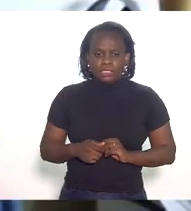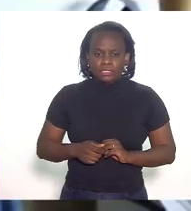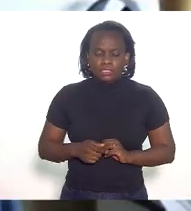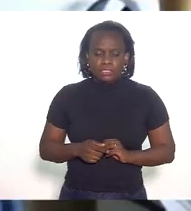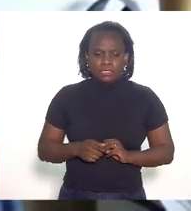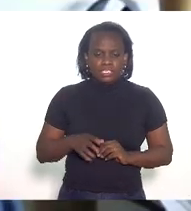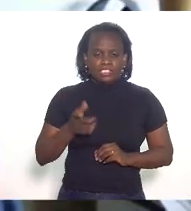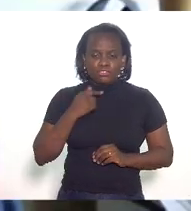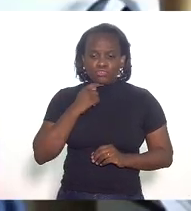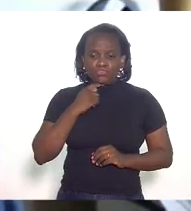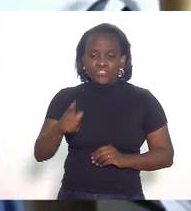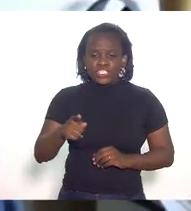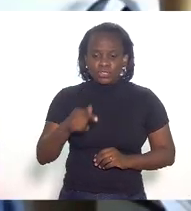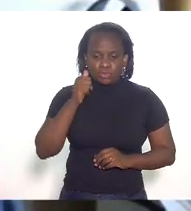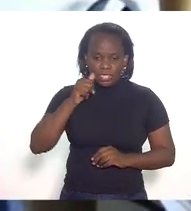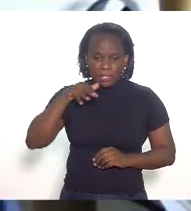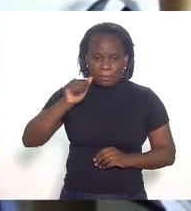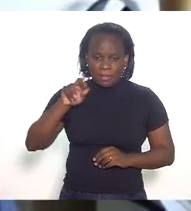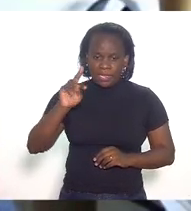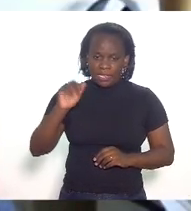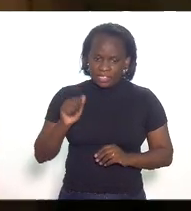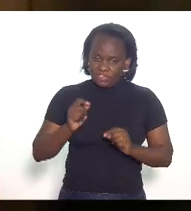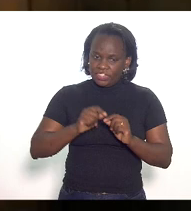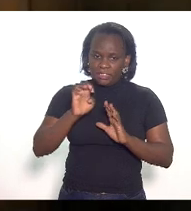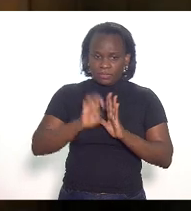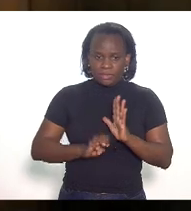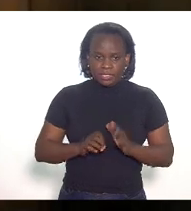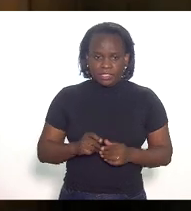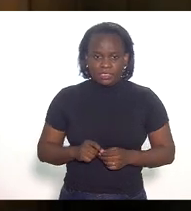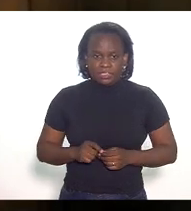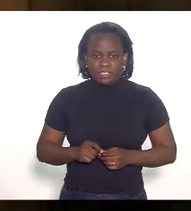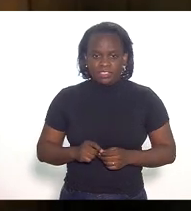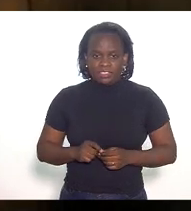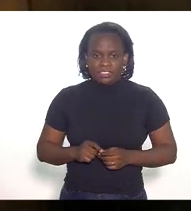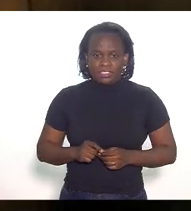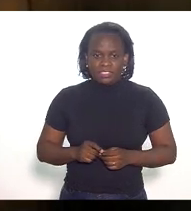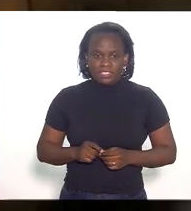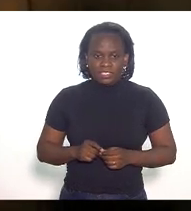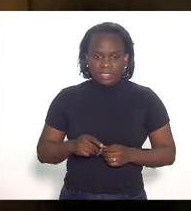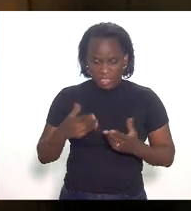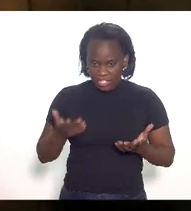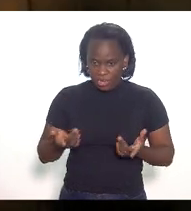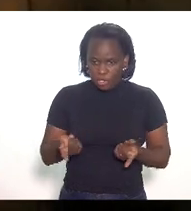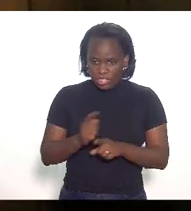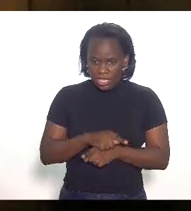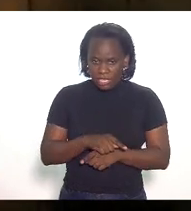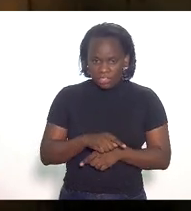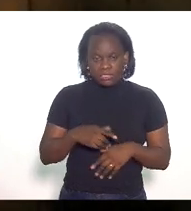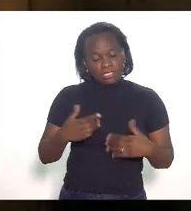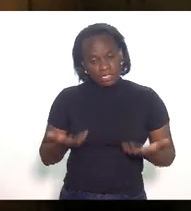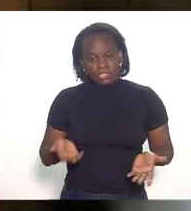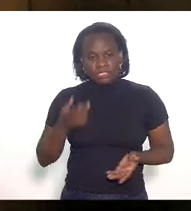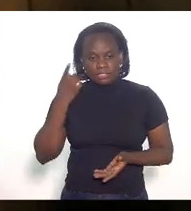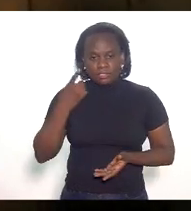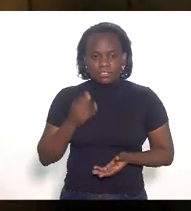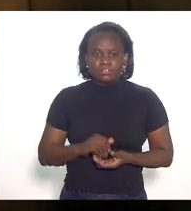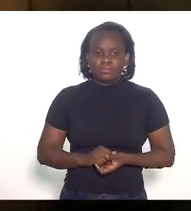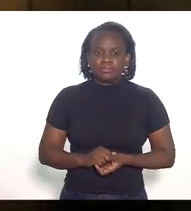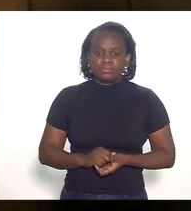duvido que a deputada Marta Rocha tenha feito assim ah é o contrário então é o contrário deputado